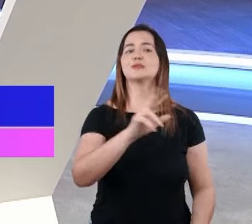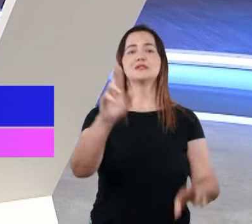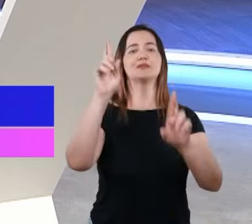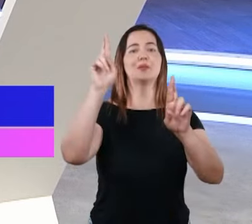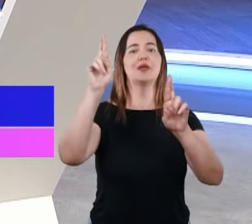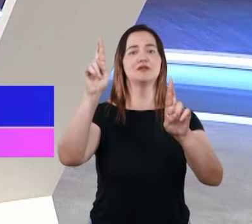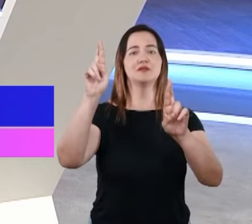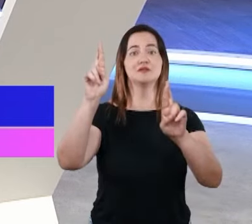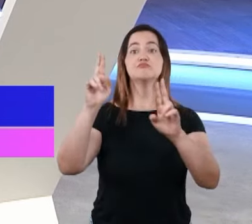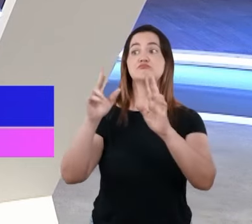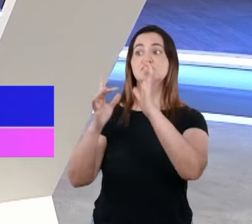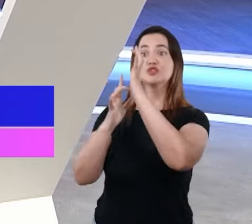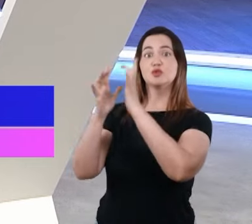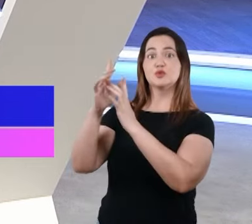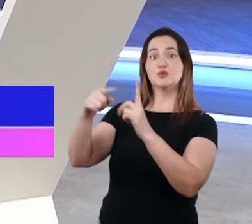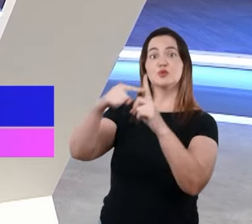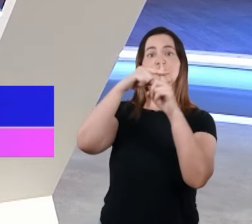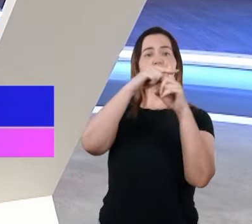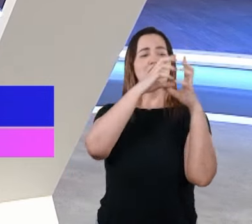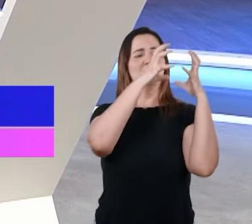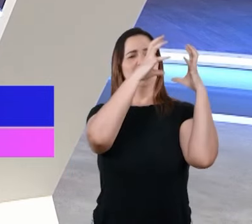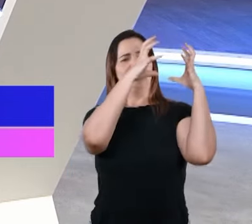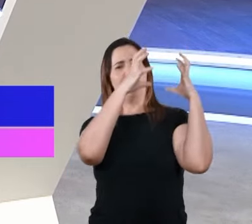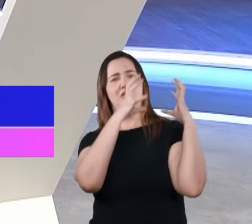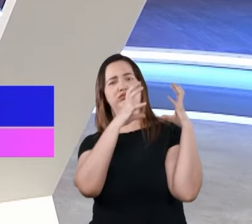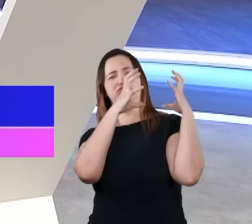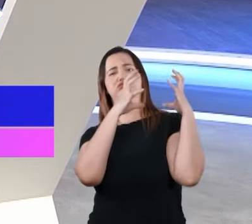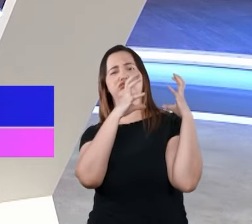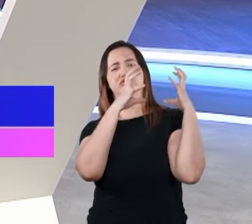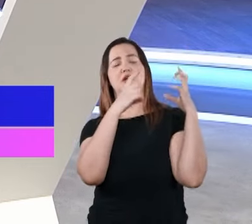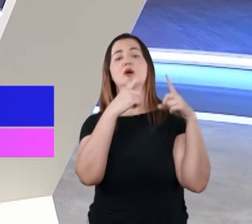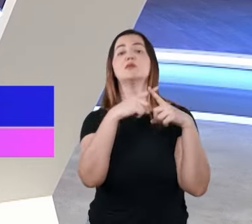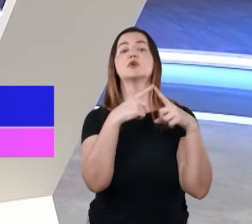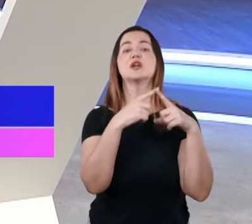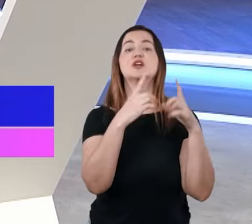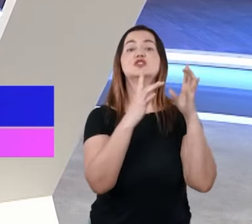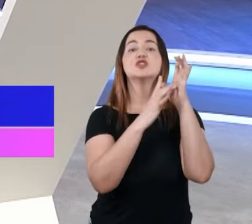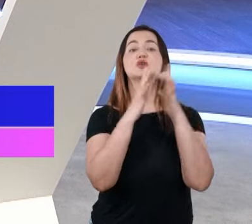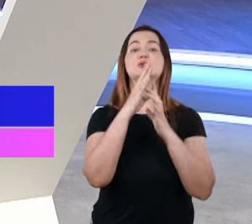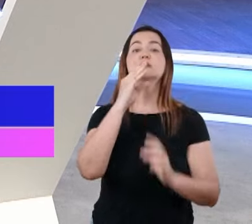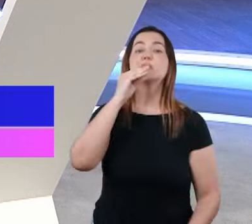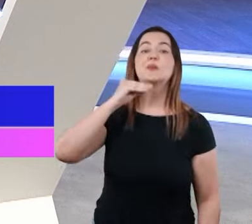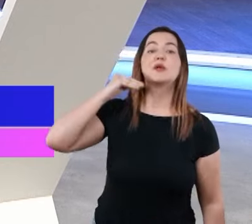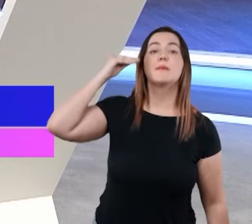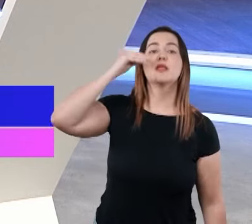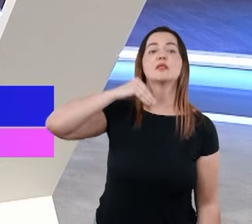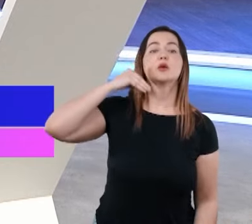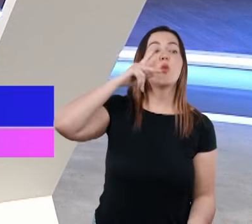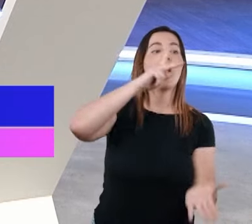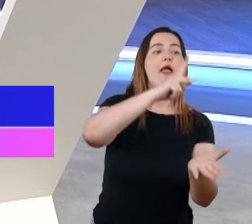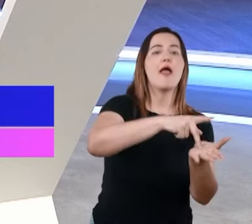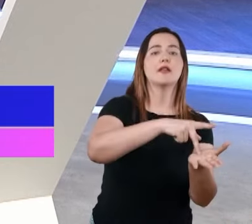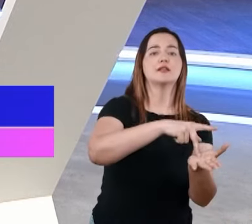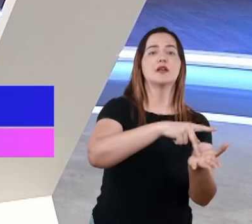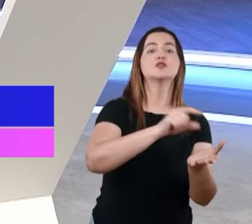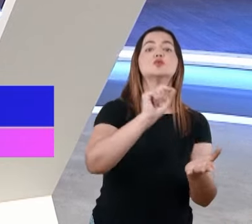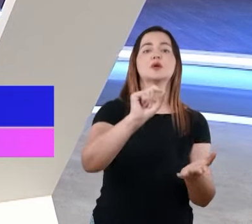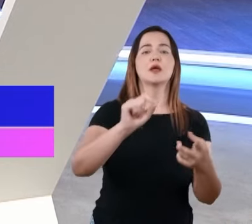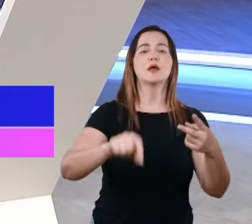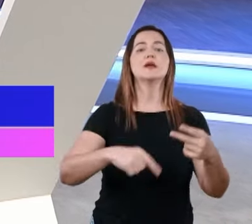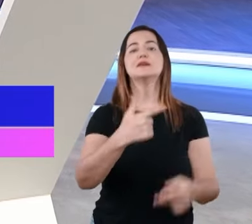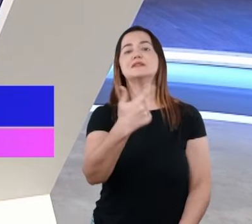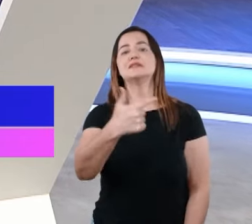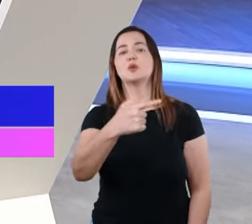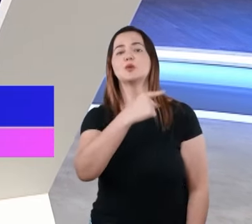esperança. Na cruz, Ele sentiu o peso, porque Ele estava experimentando a realidade da